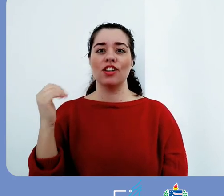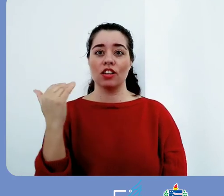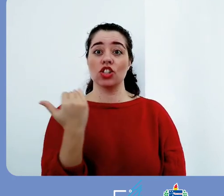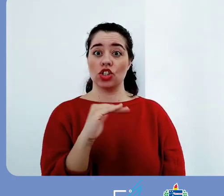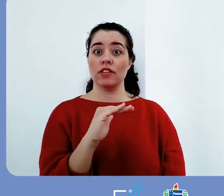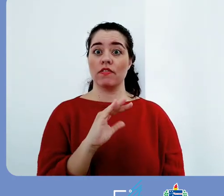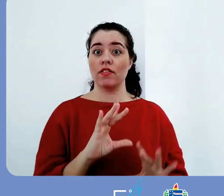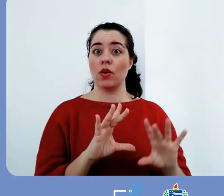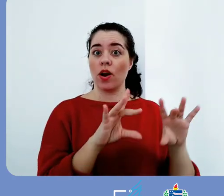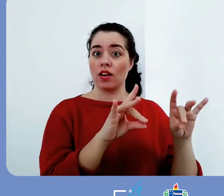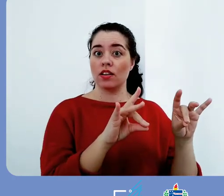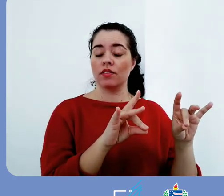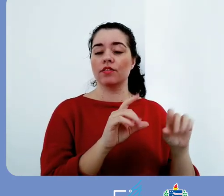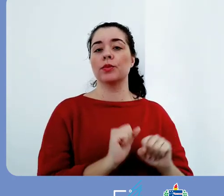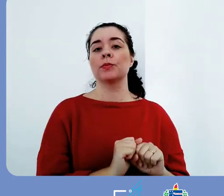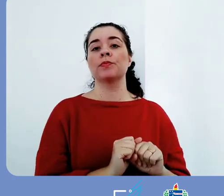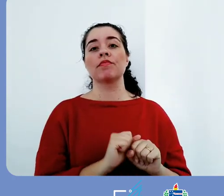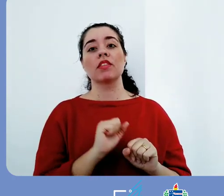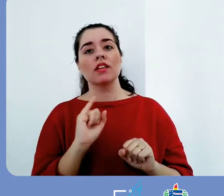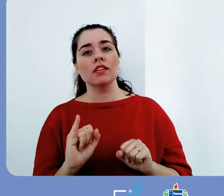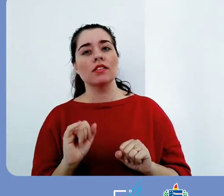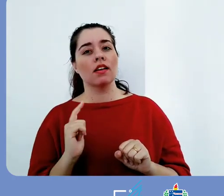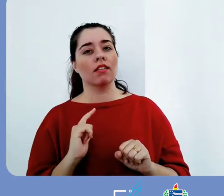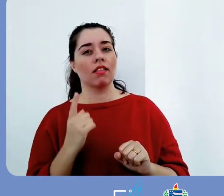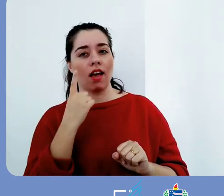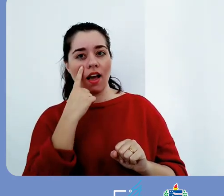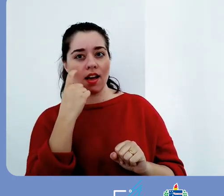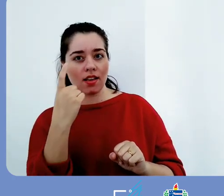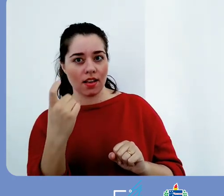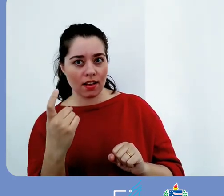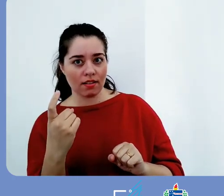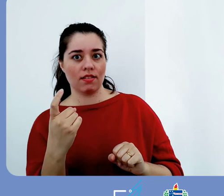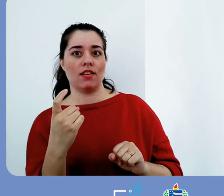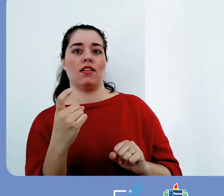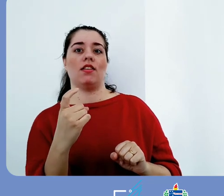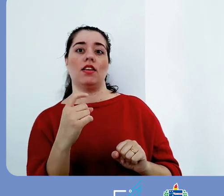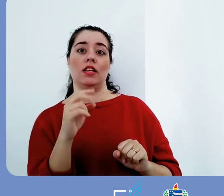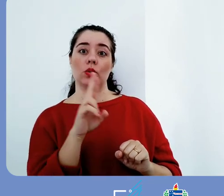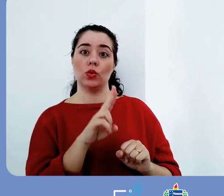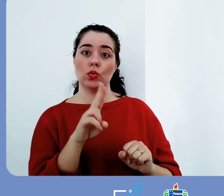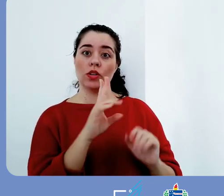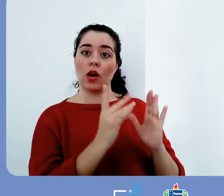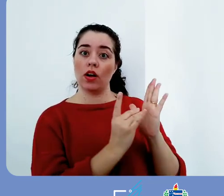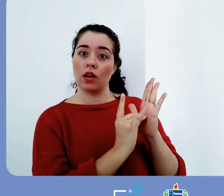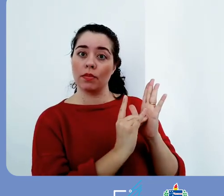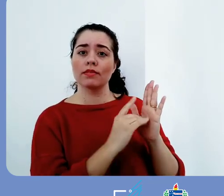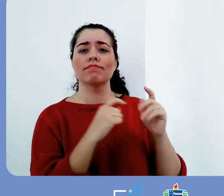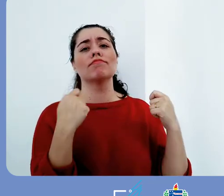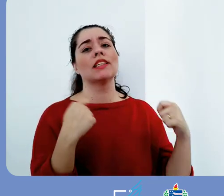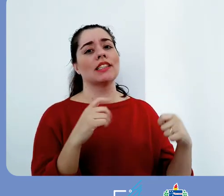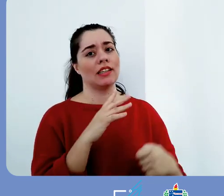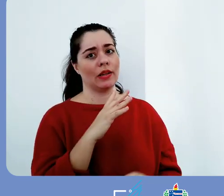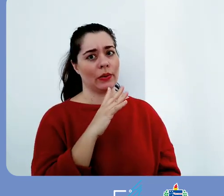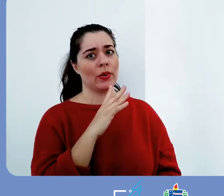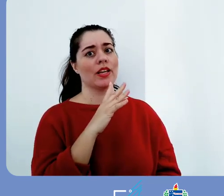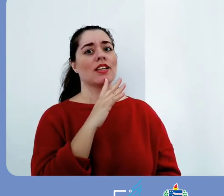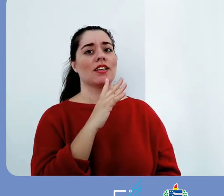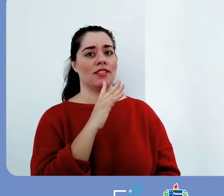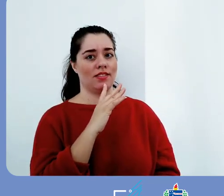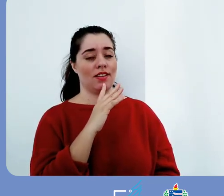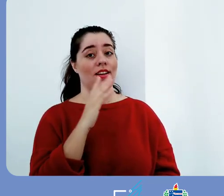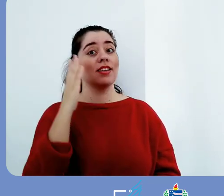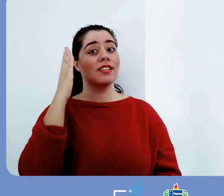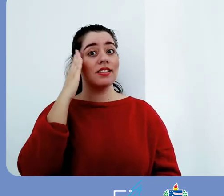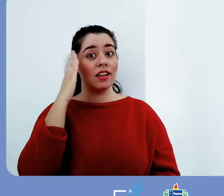preenchimento e disponibilizar todas as informações do conteúdo que você está publicando. Nem sempre um servidor ou